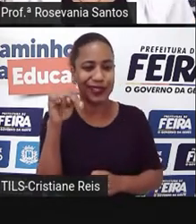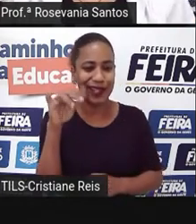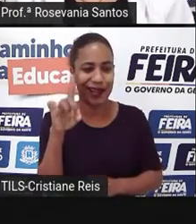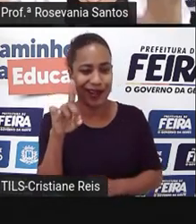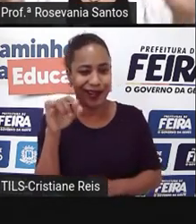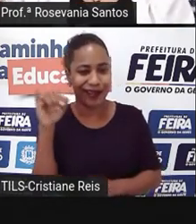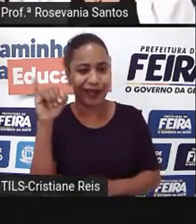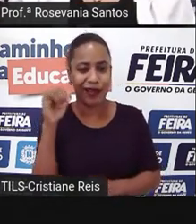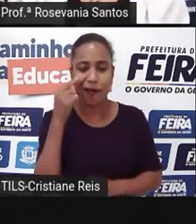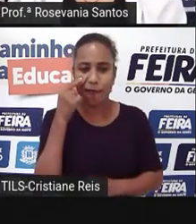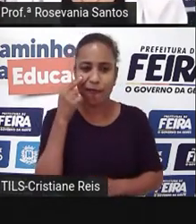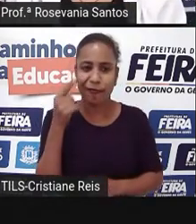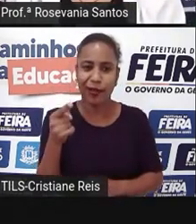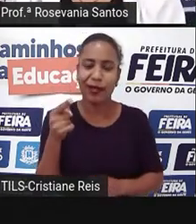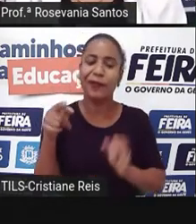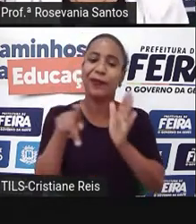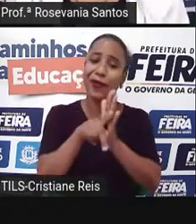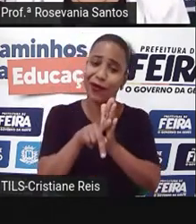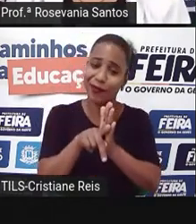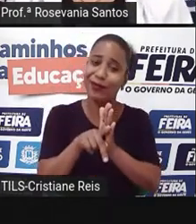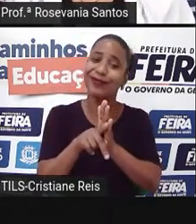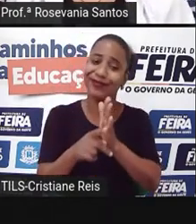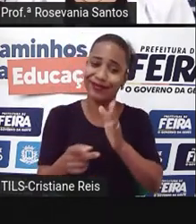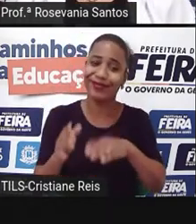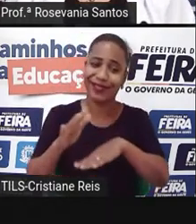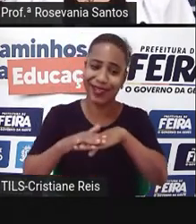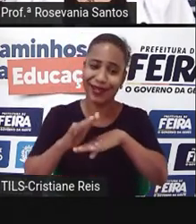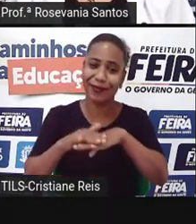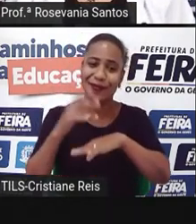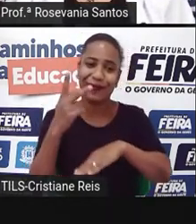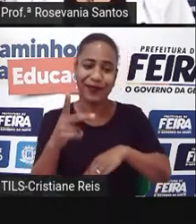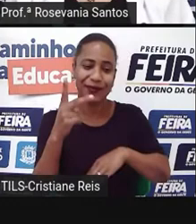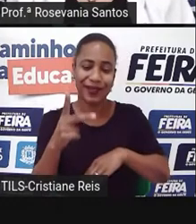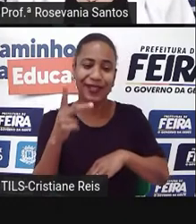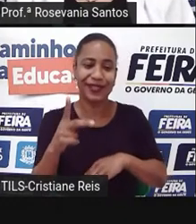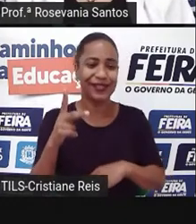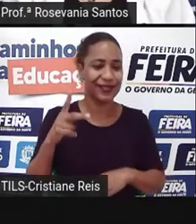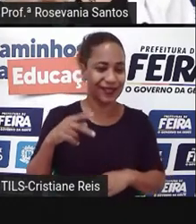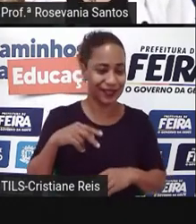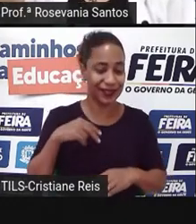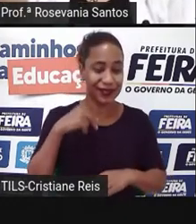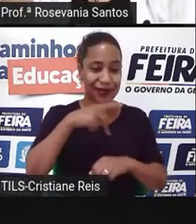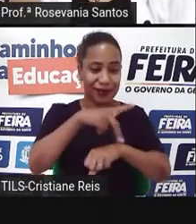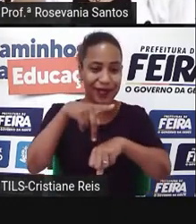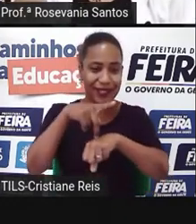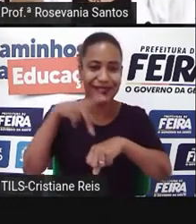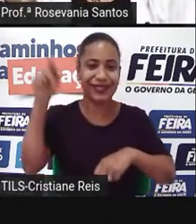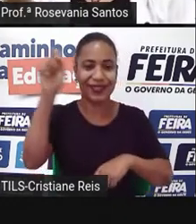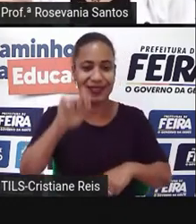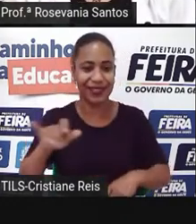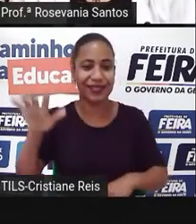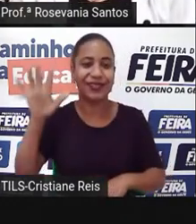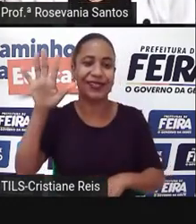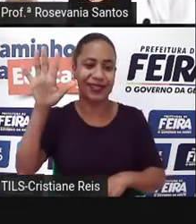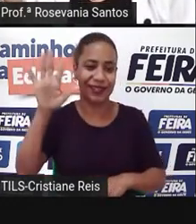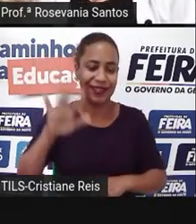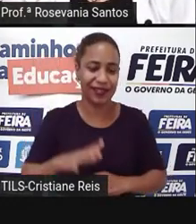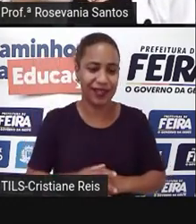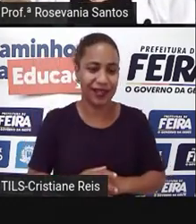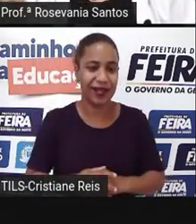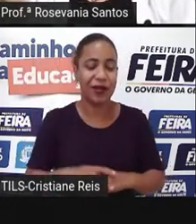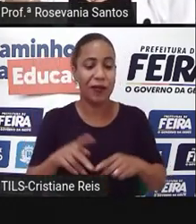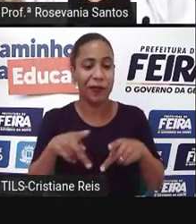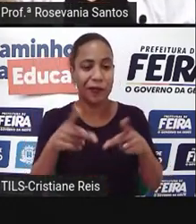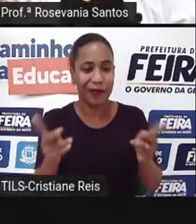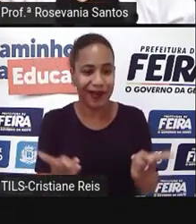você está falando dessa região daí do mundo, né? Então, você está falando desses produtos. Quando você olha até coisas menores, como um